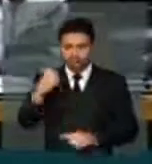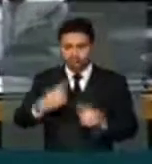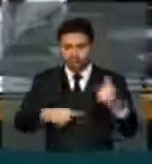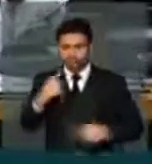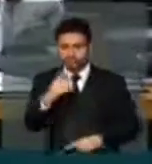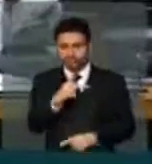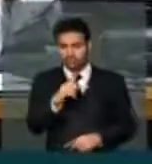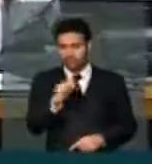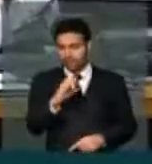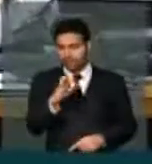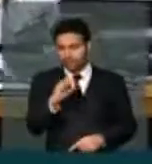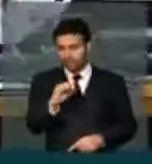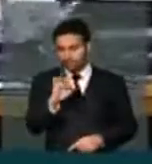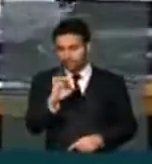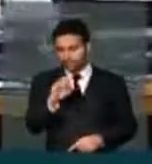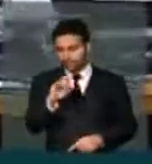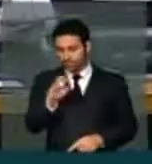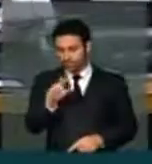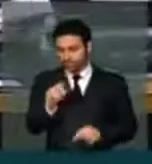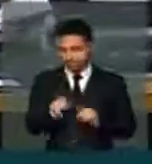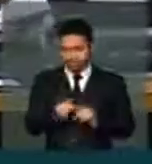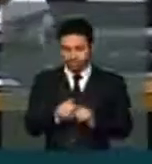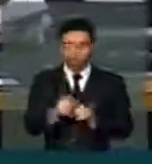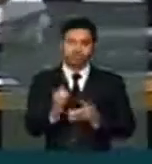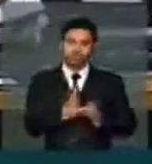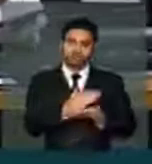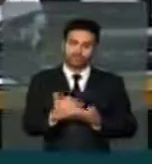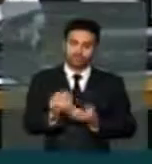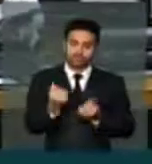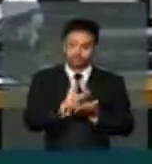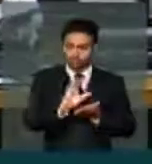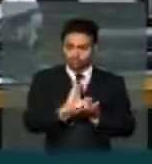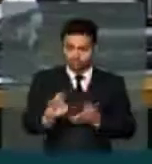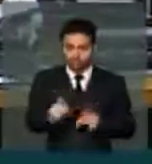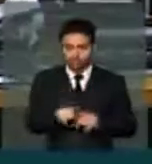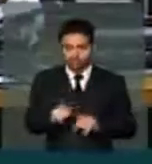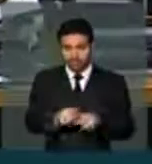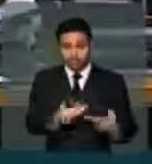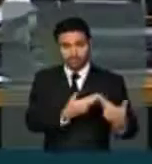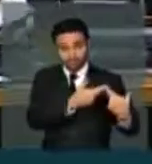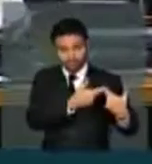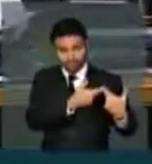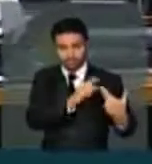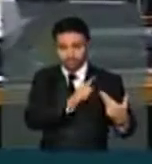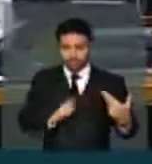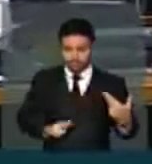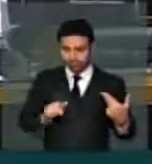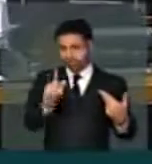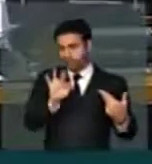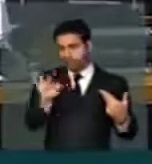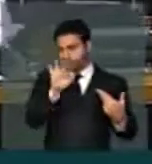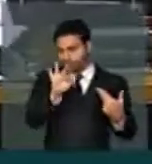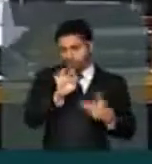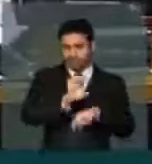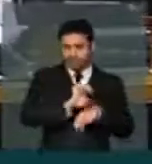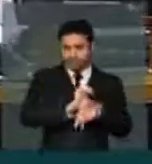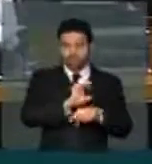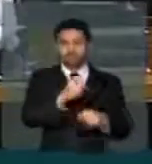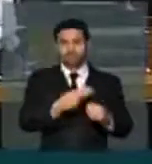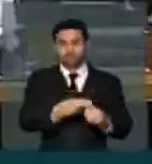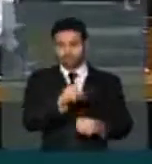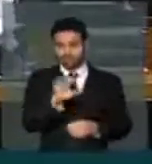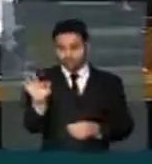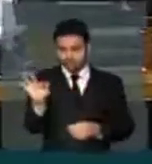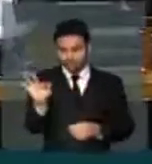o Pacto Federativo e a distribuição de recursos públicos e de obrigações entre União, Estados, Municípios e o Distrito